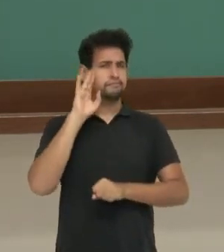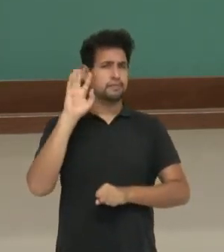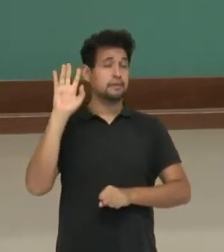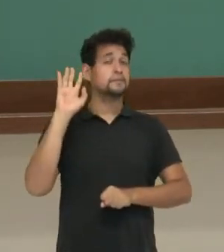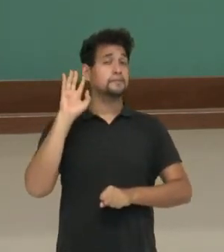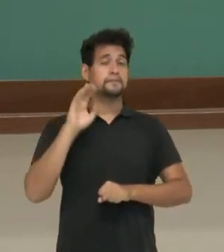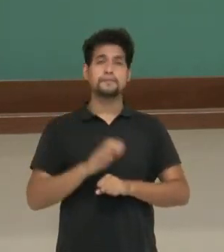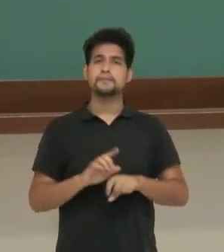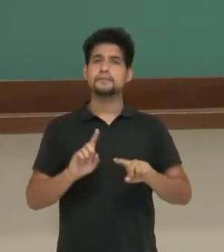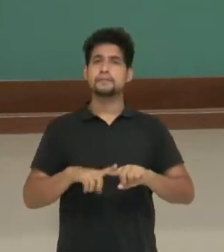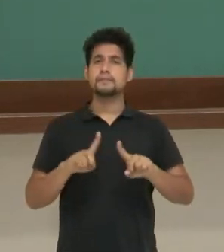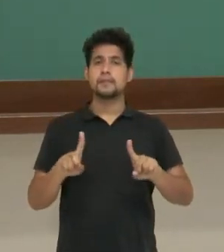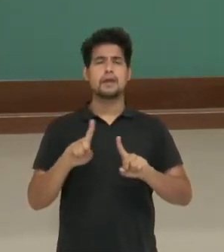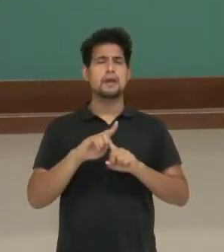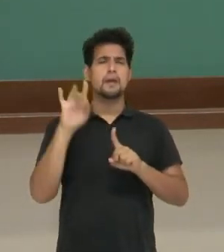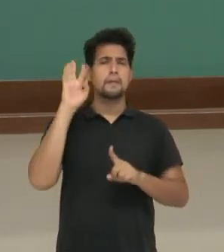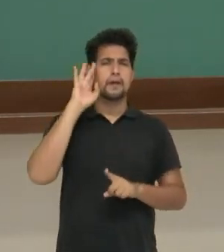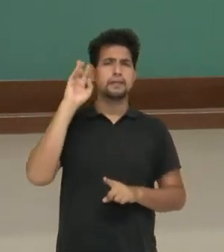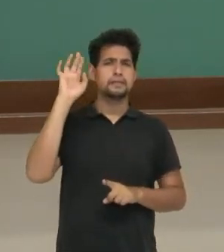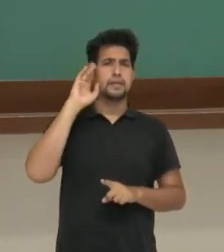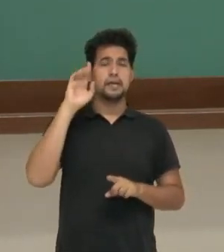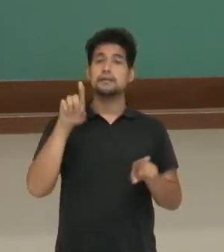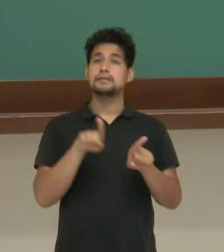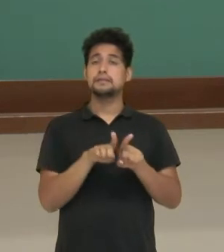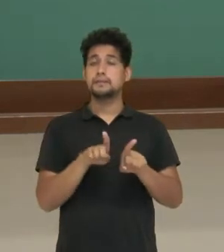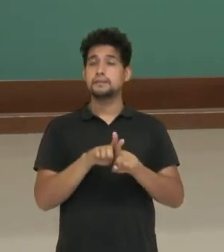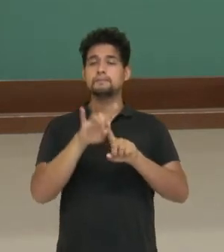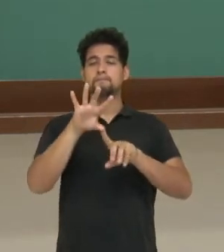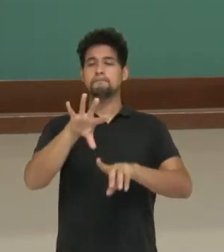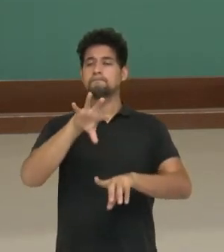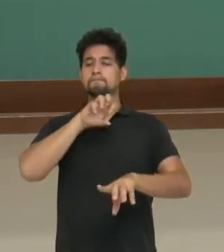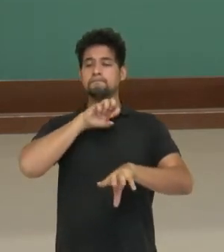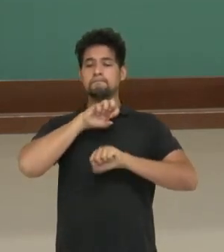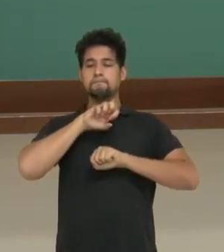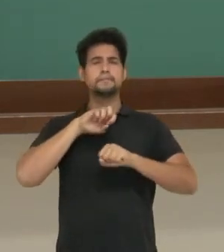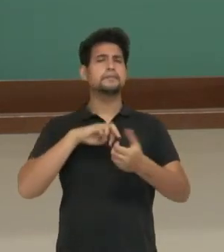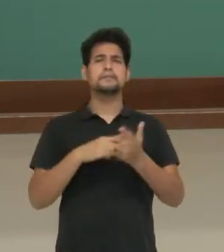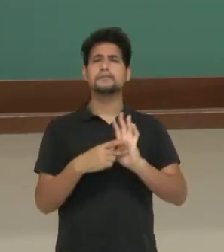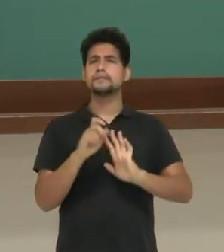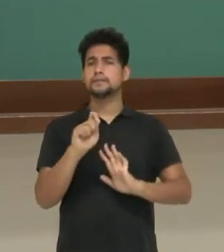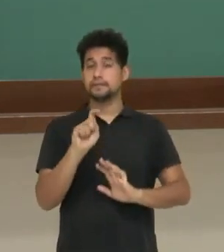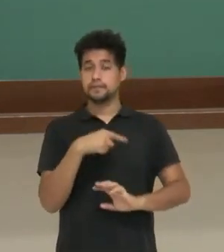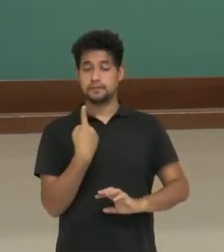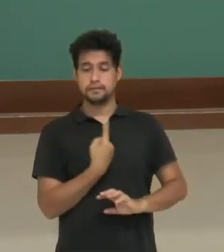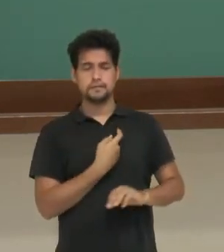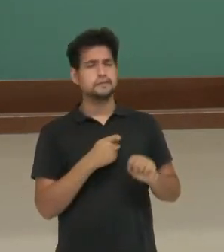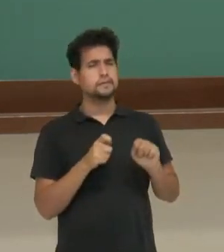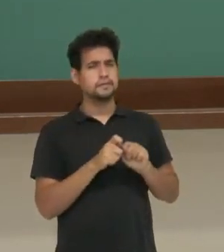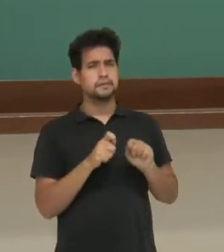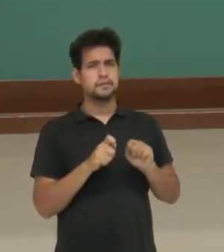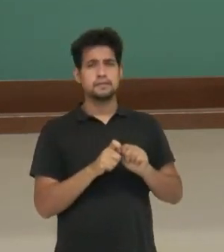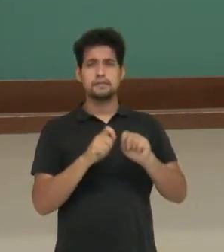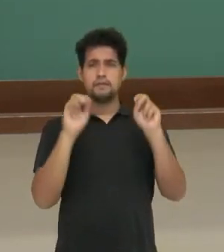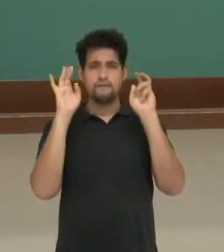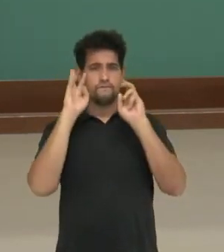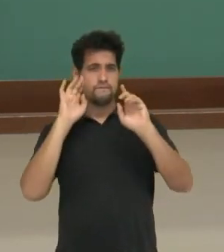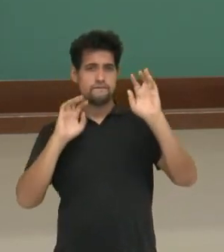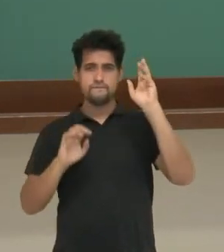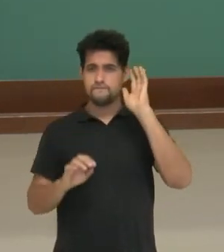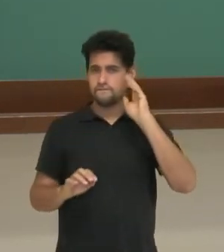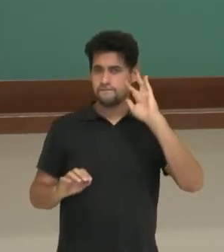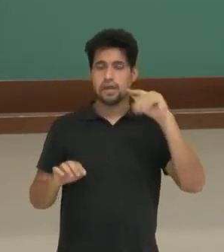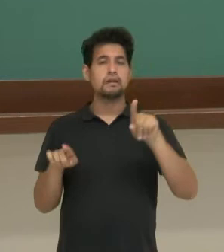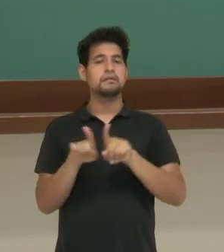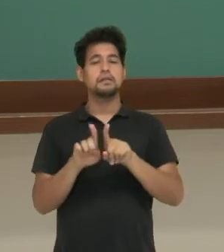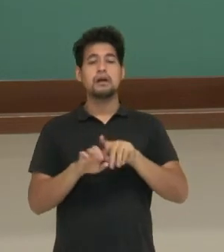A imaginação e inspiração é o que vai gerar a fantasia, que muitas